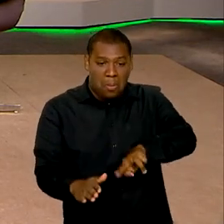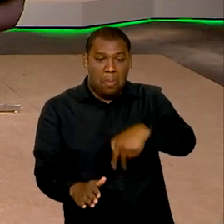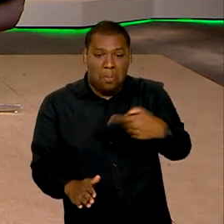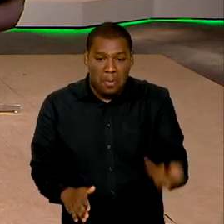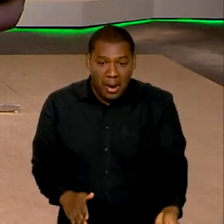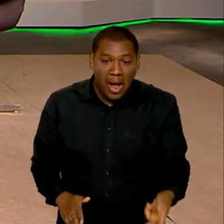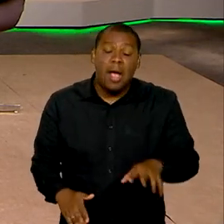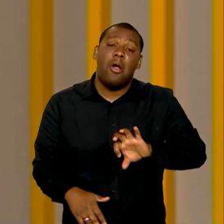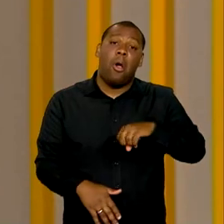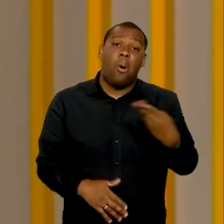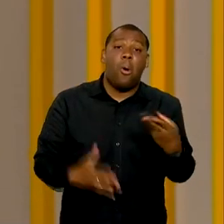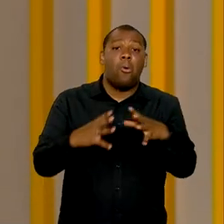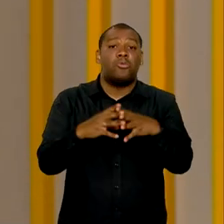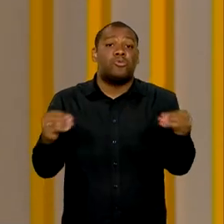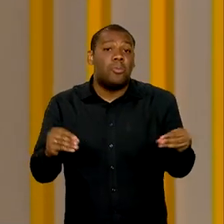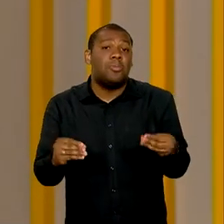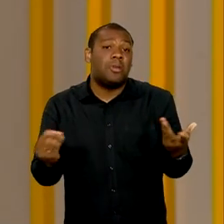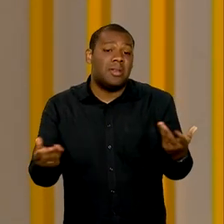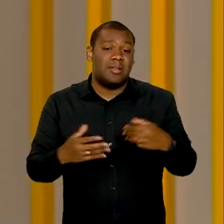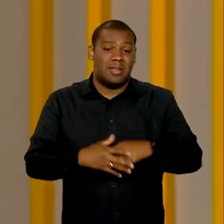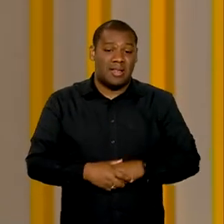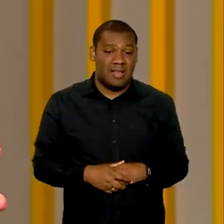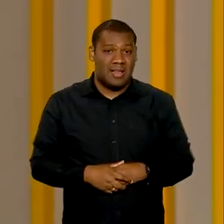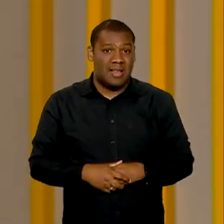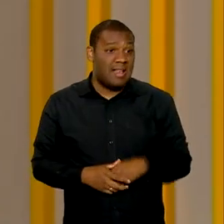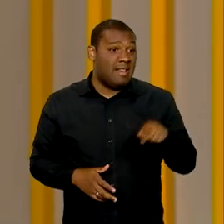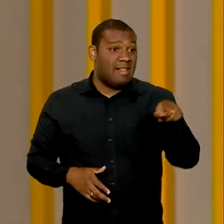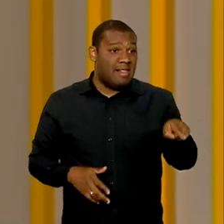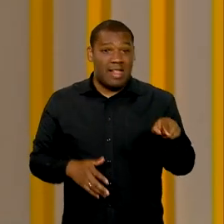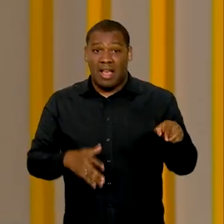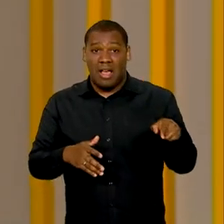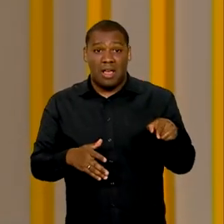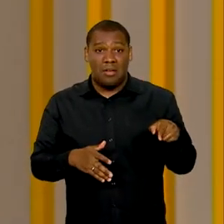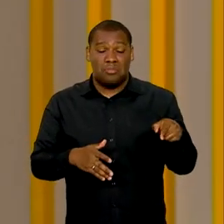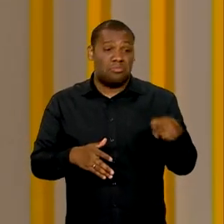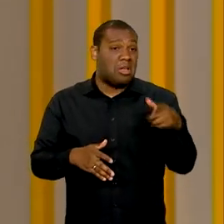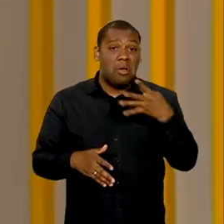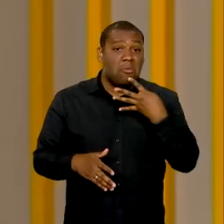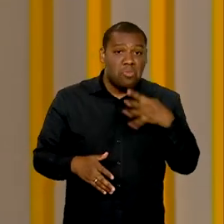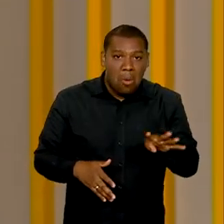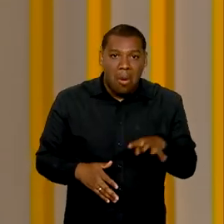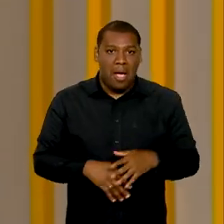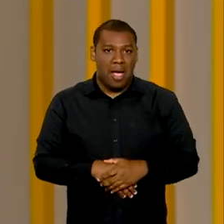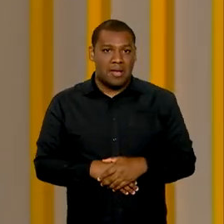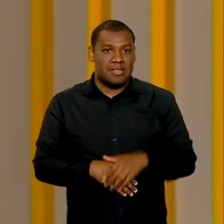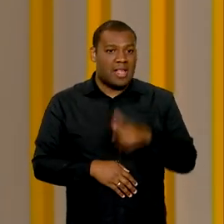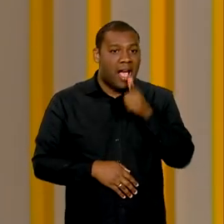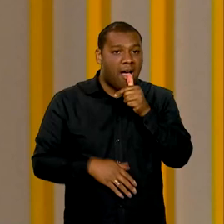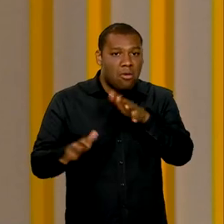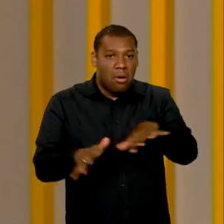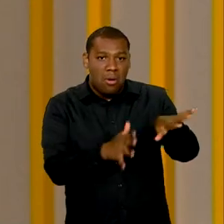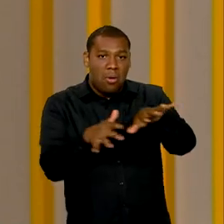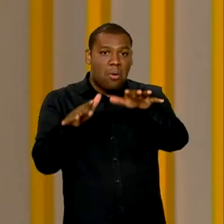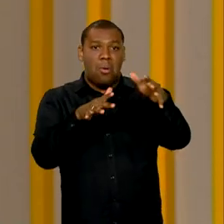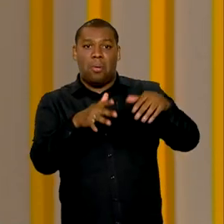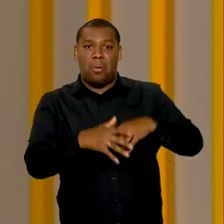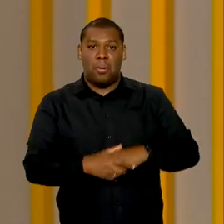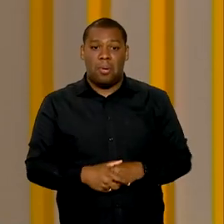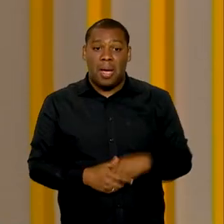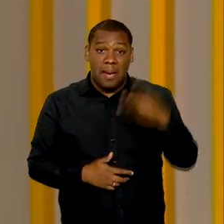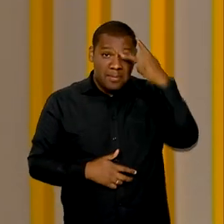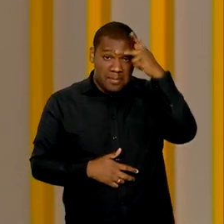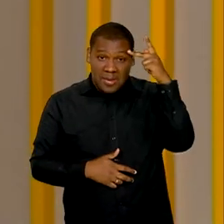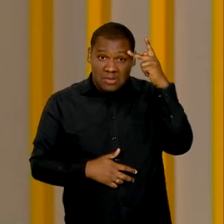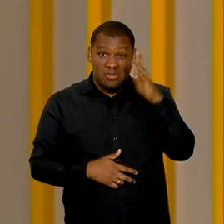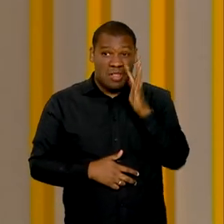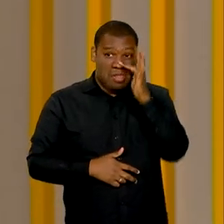ou até desaparecerem em áreas alagadas, porque não sabem que tem um bueiro, que tem alguma coisa lá que possa trazer dano a ela. Nas áreas